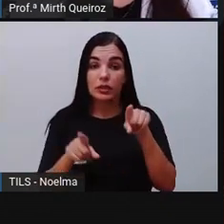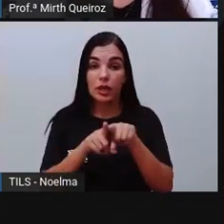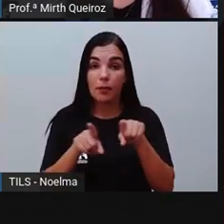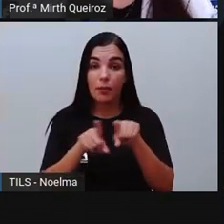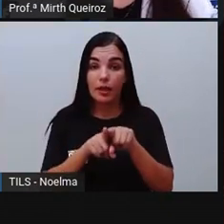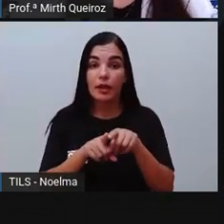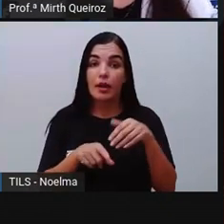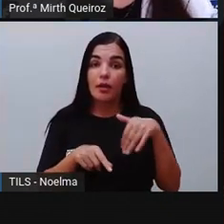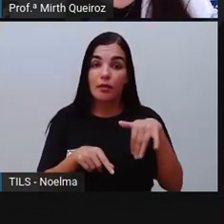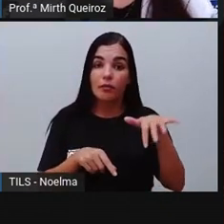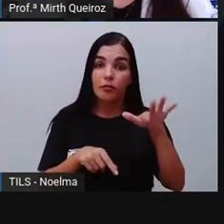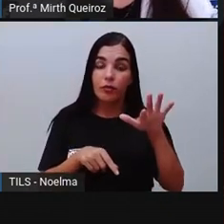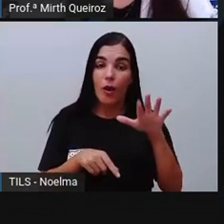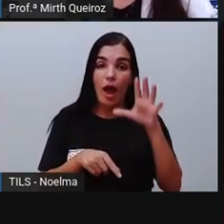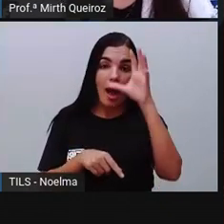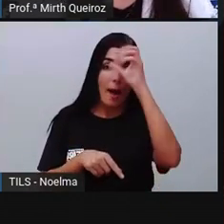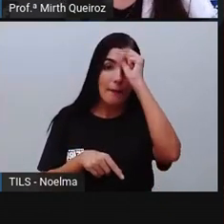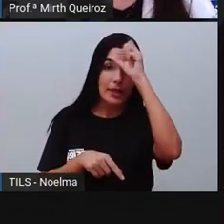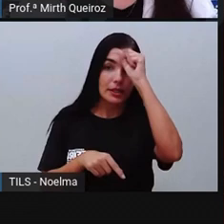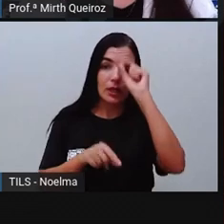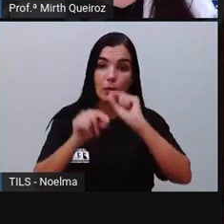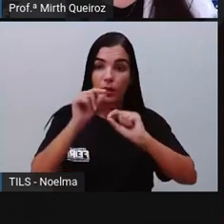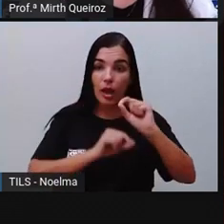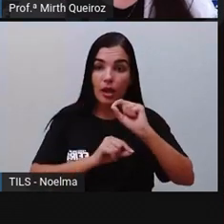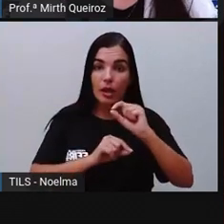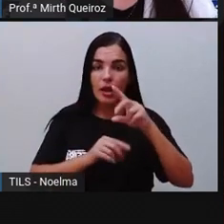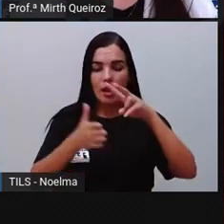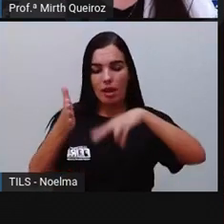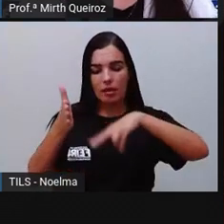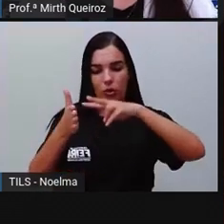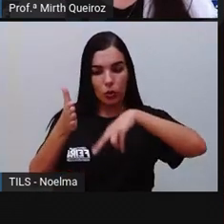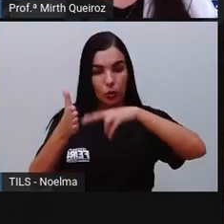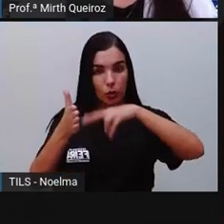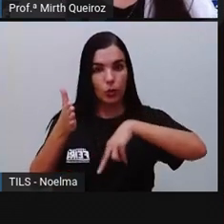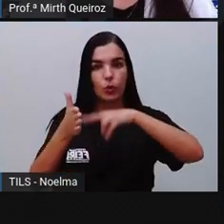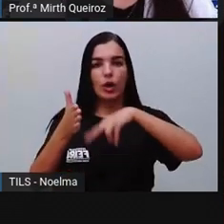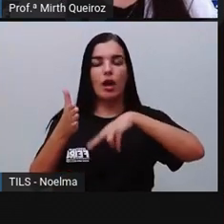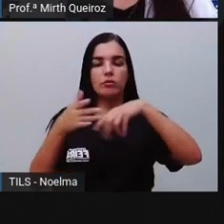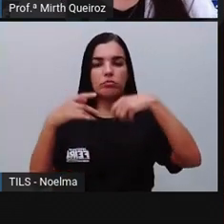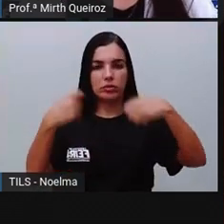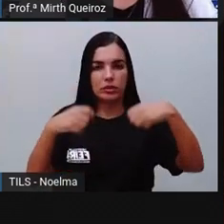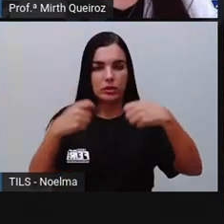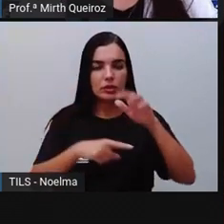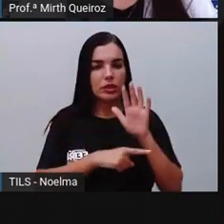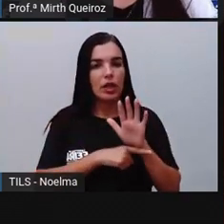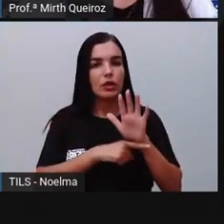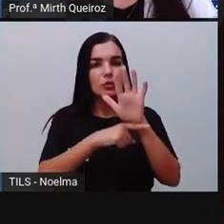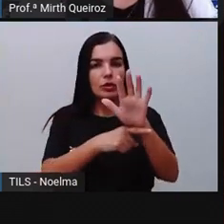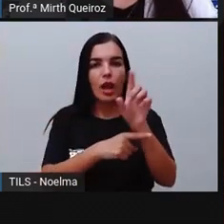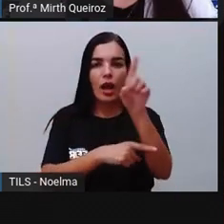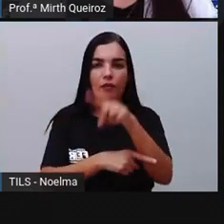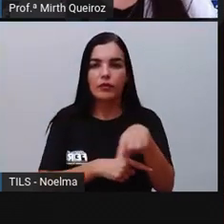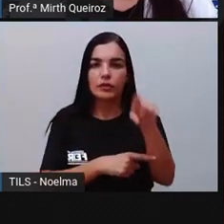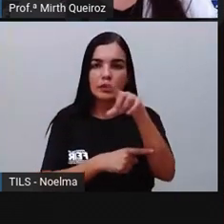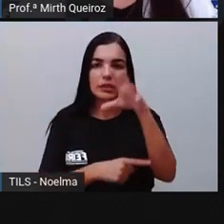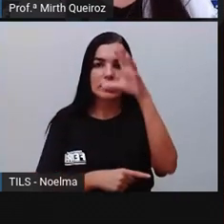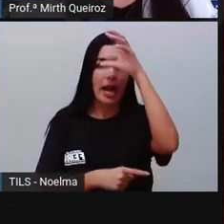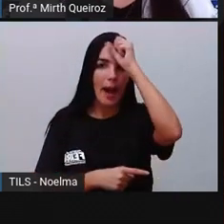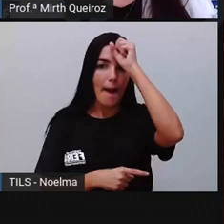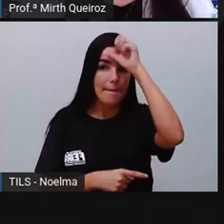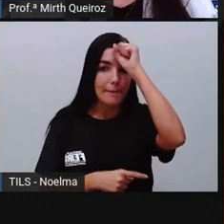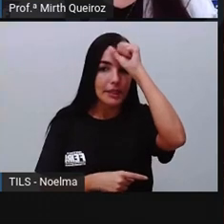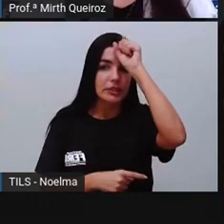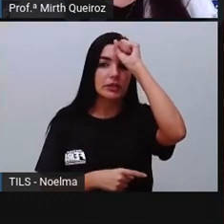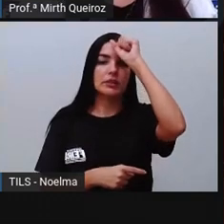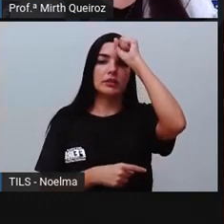mais ainda sobre acentuação fazendo o quê? Leitura, certo? A leitura ajuda vocês a aprenderem,